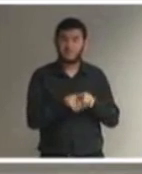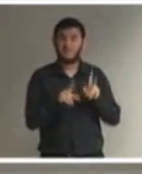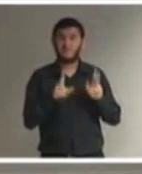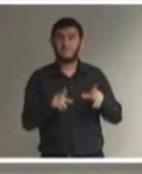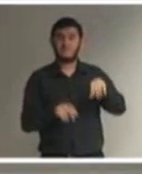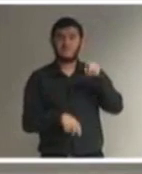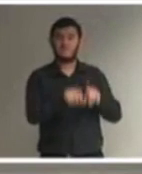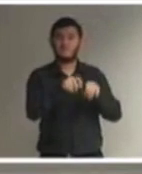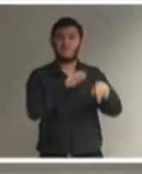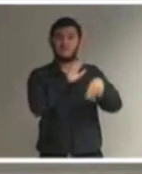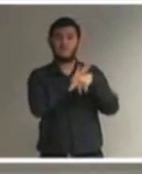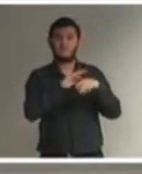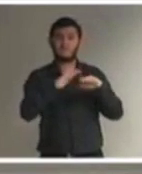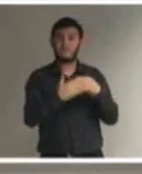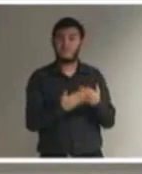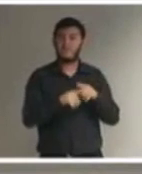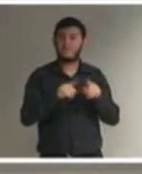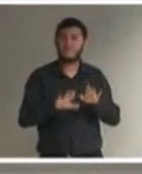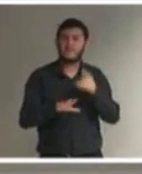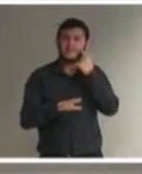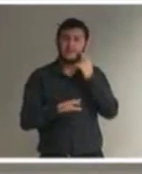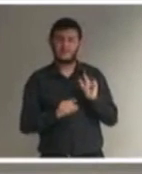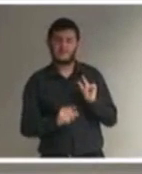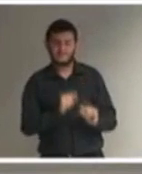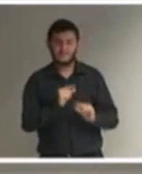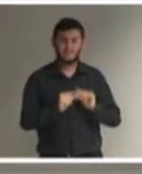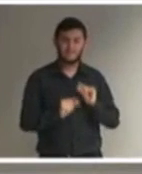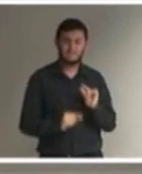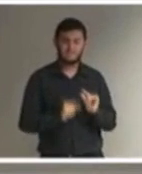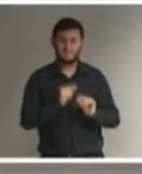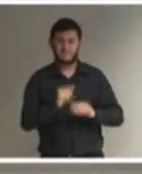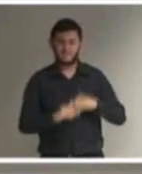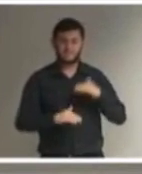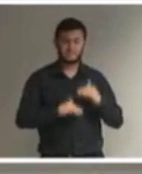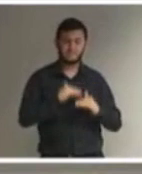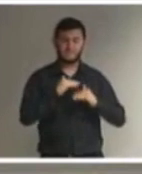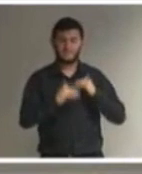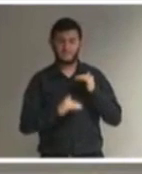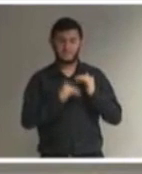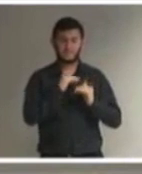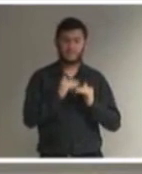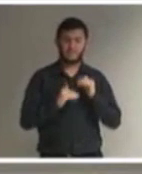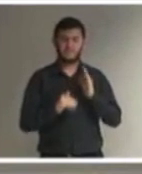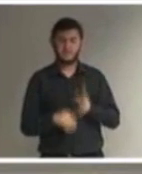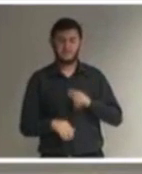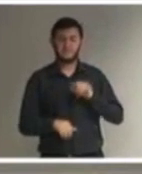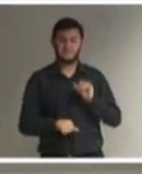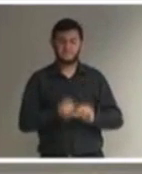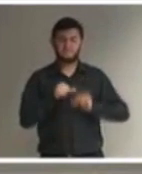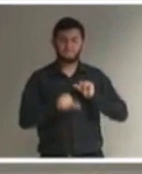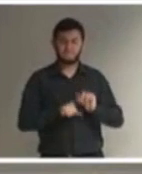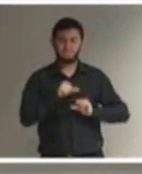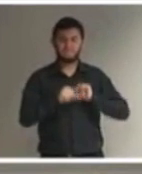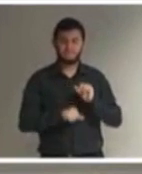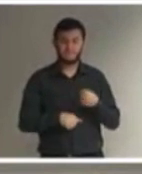Mas, aos poucos, isso foi mudando, essa visão foi mudando, porque, se